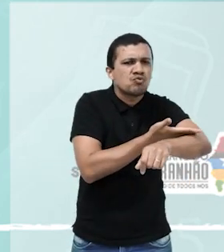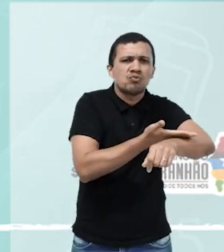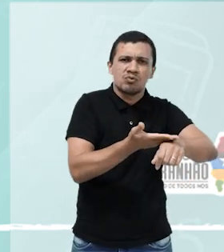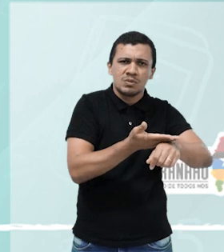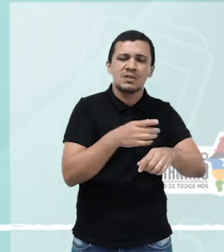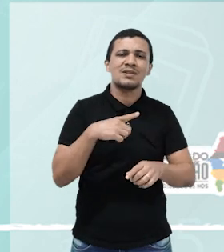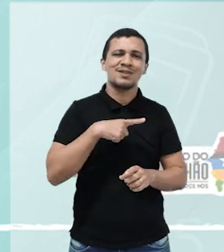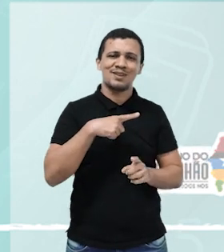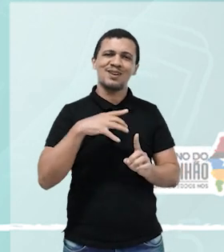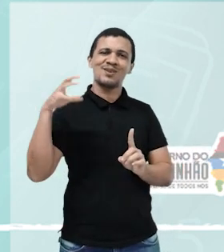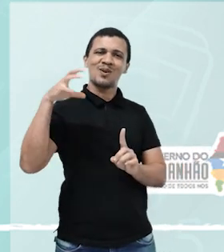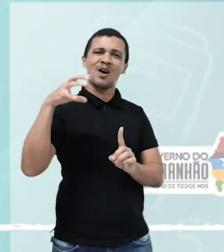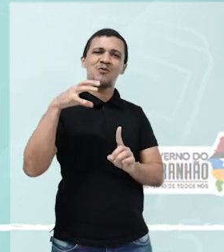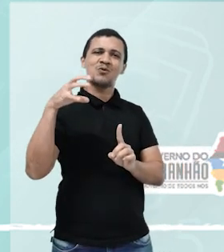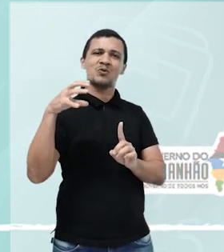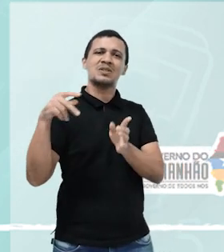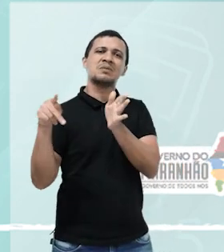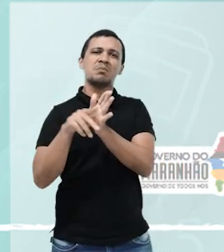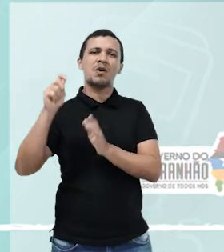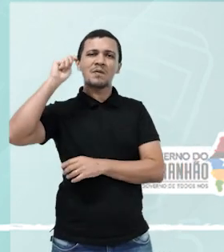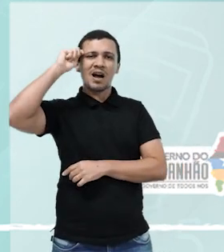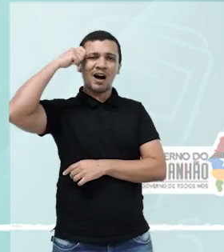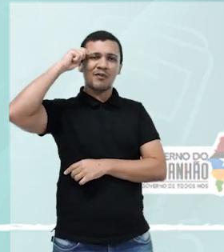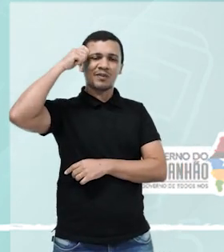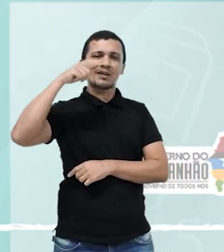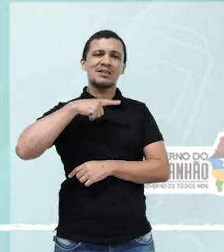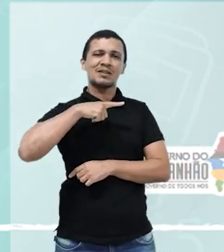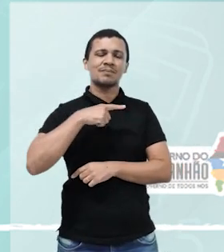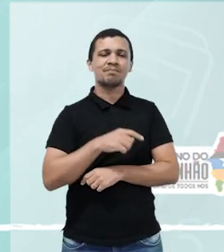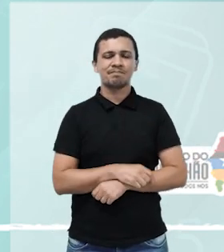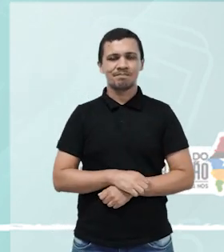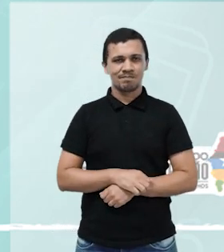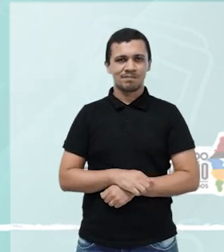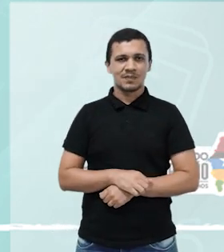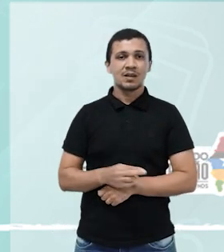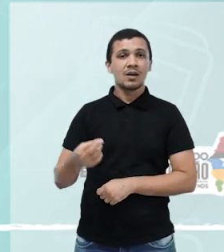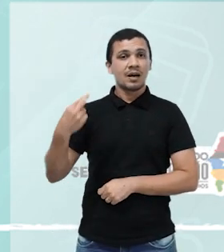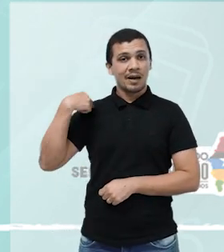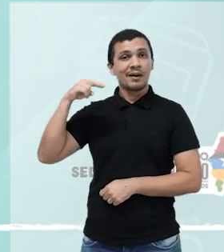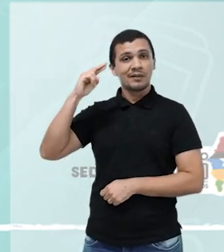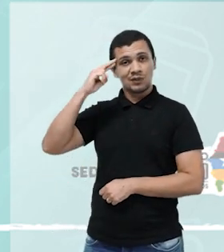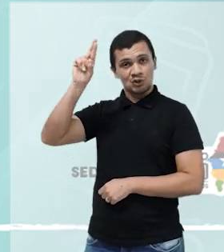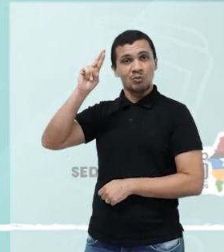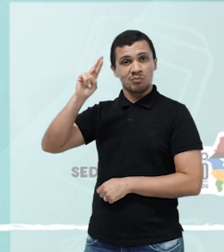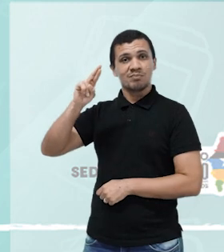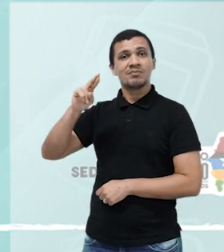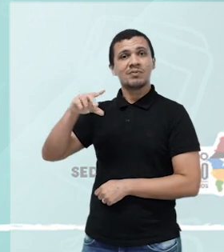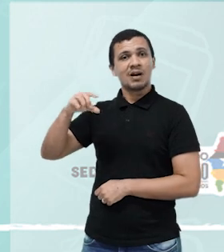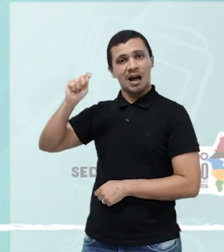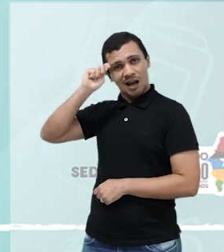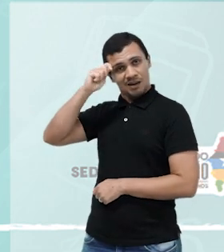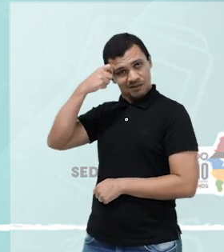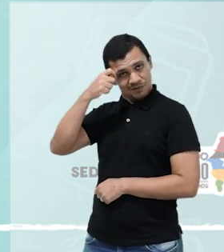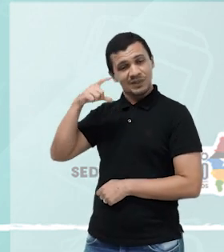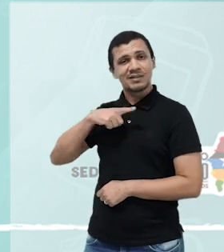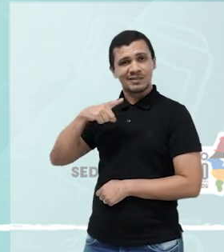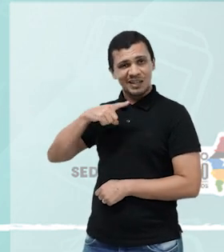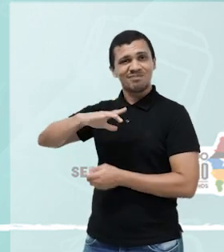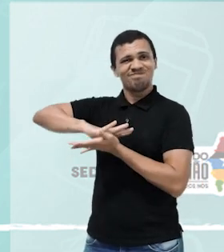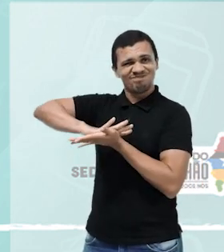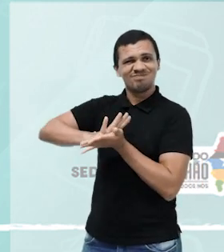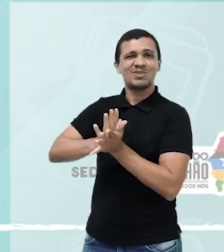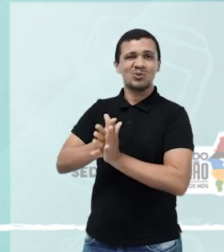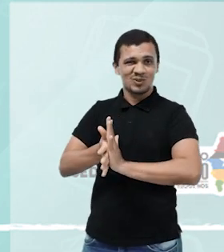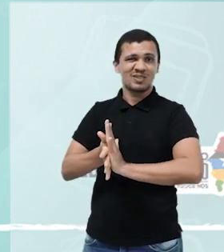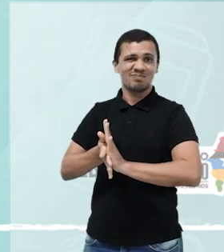influência africana. As religiões de matriz africana ainda são alvo de discriminação. Vou desconstruir de maneira bem